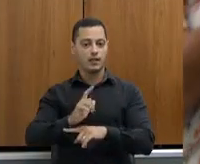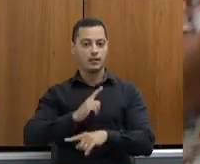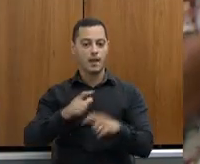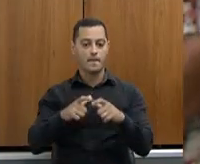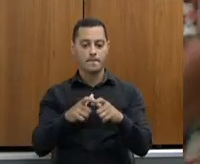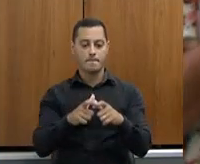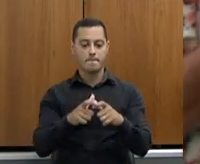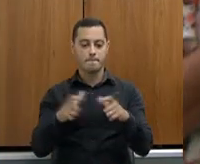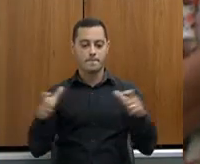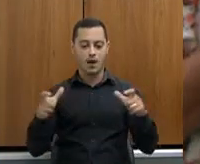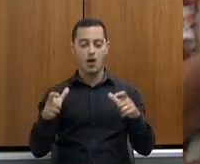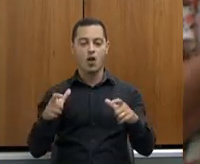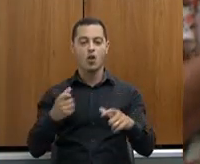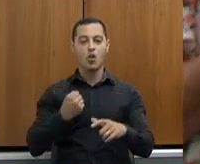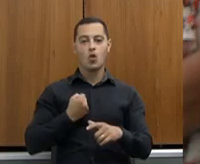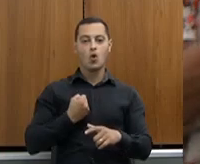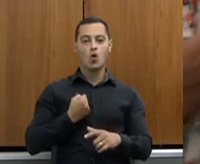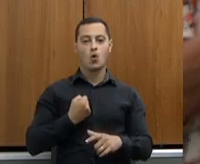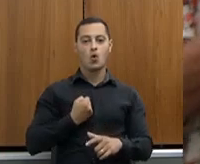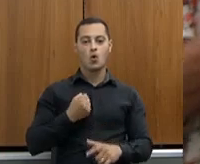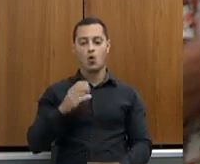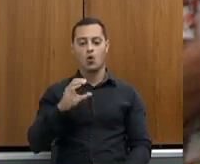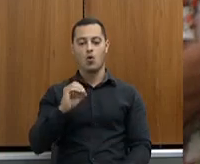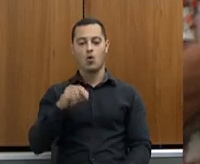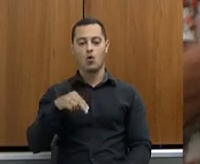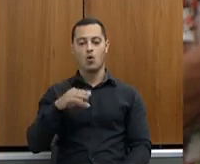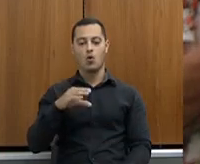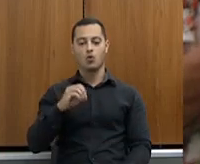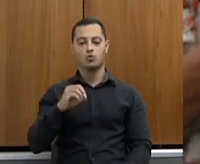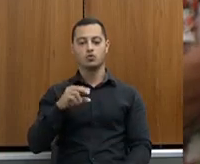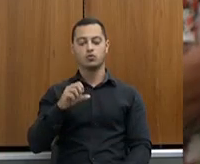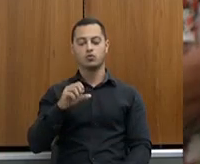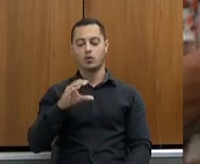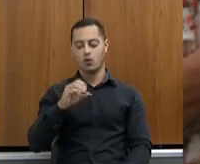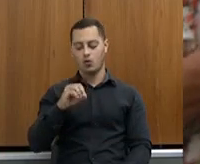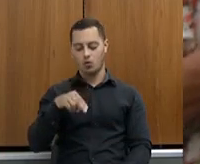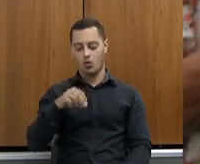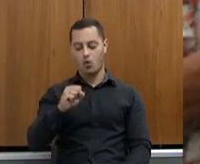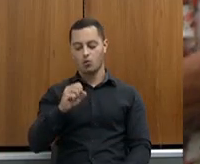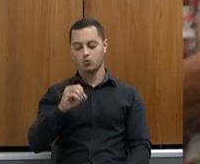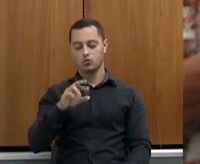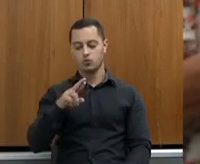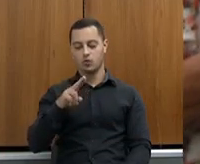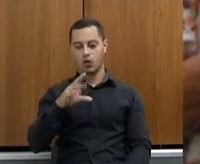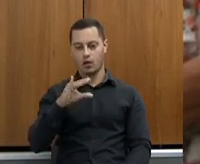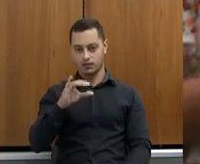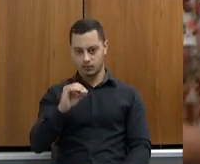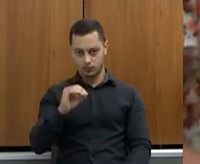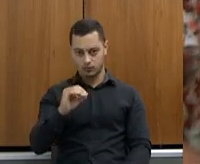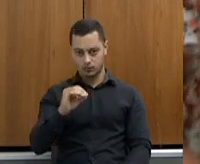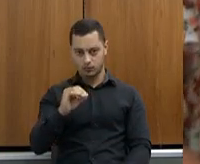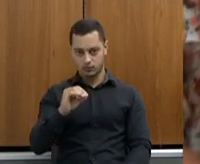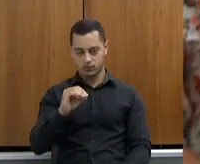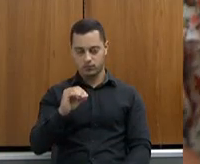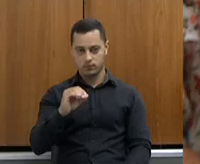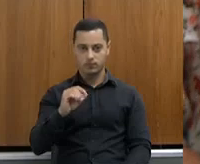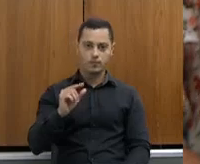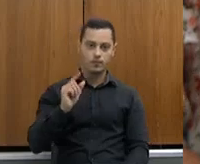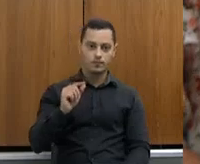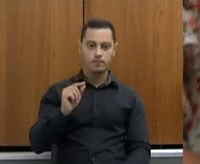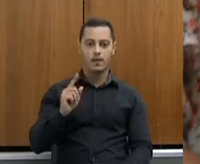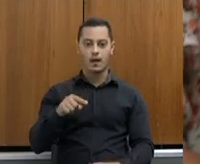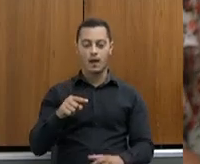maior número de consórcios reconhecidos no ESISB. O ESISB é o Sistema Brasileiro Brasileiro de Inspeção